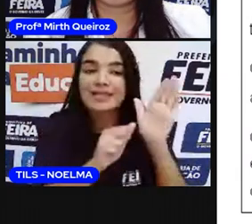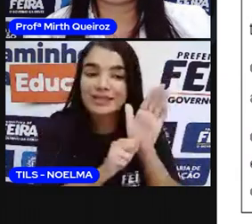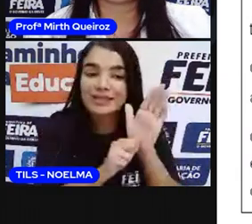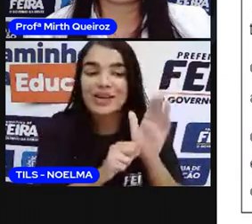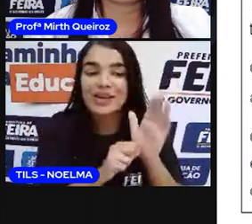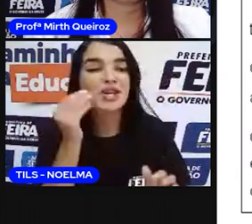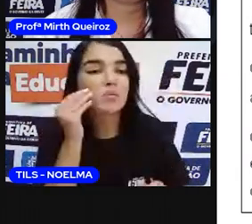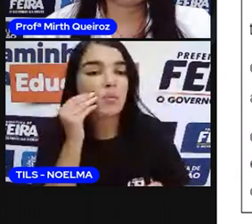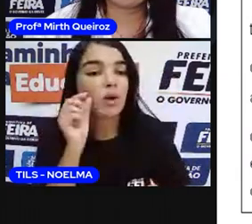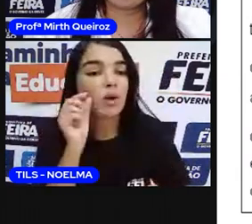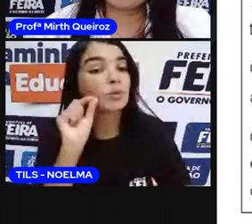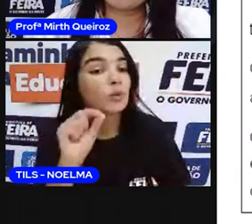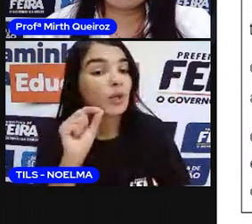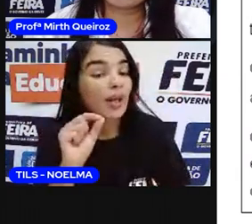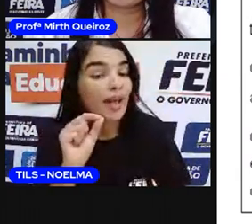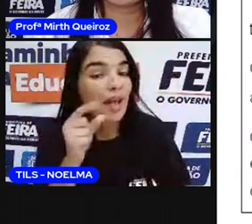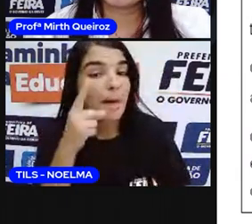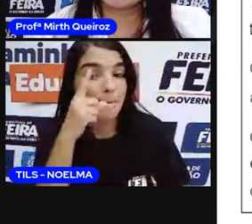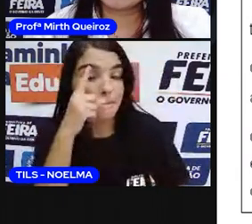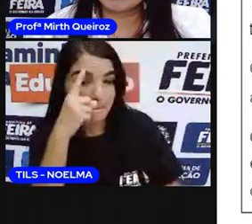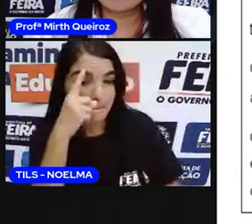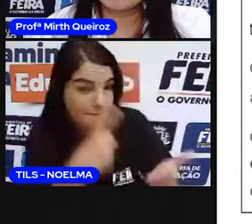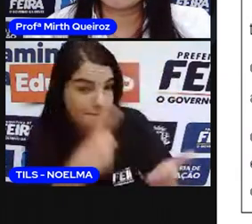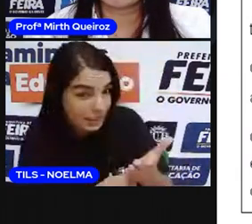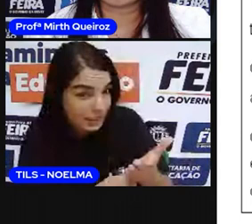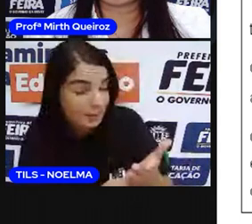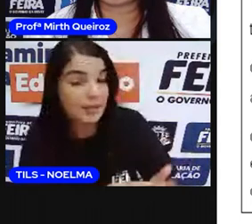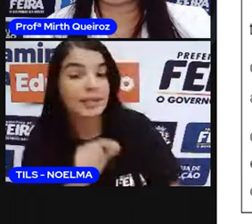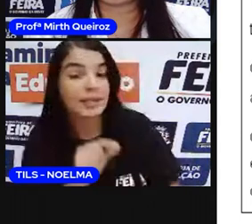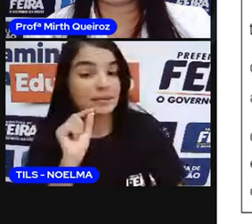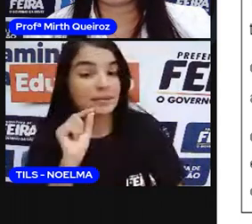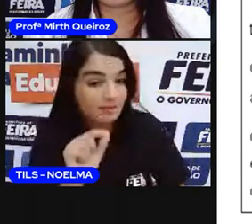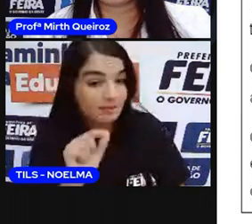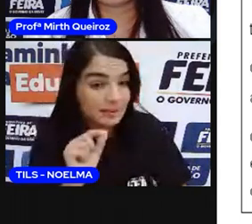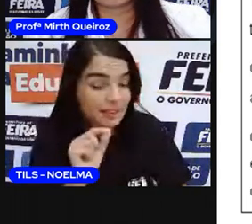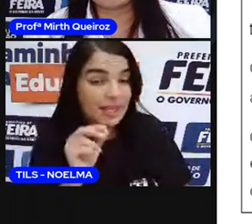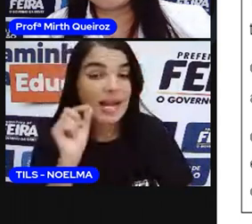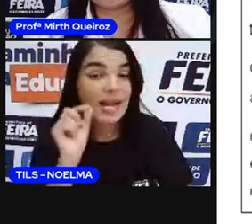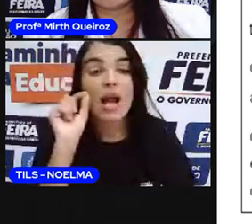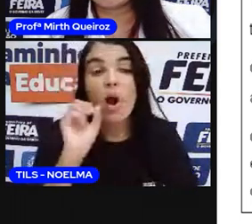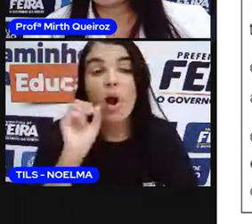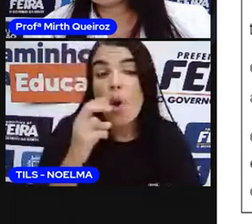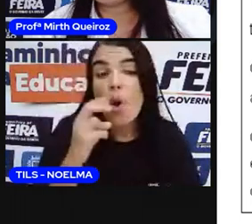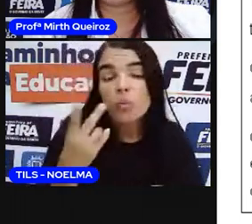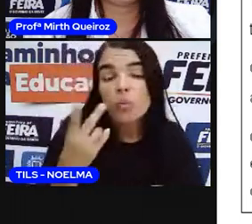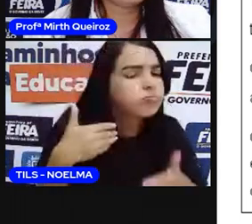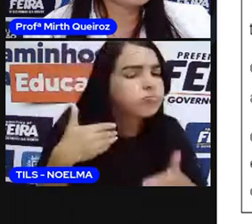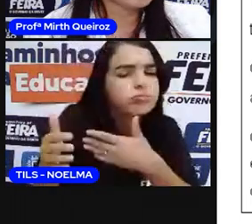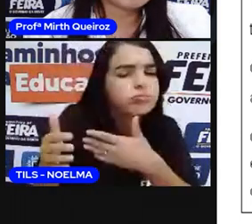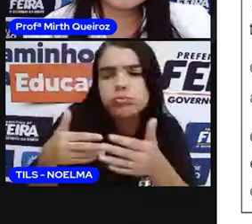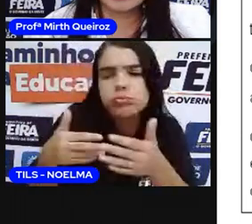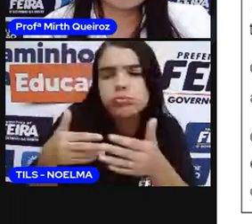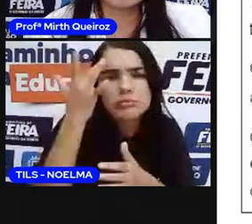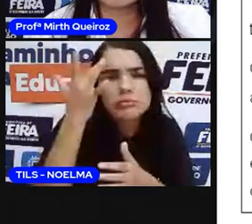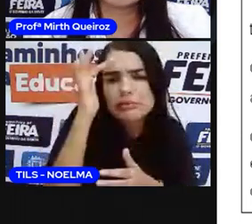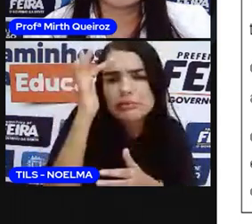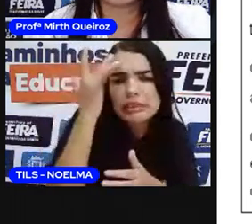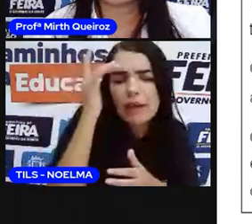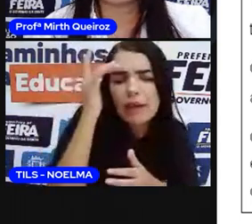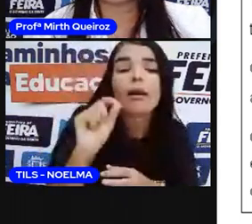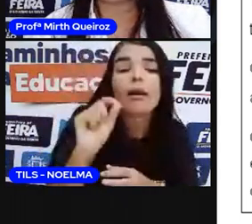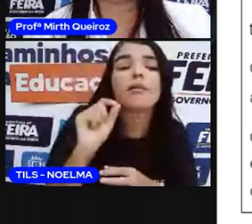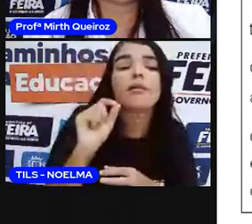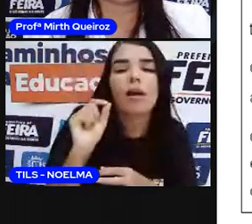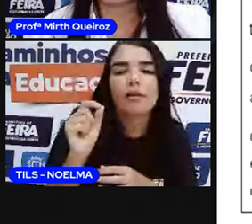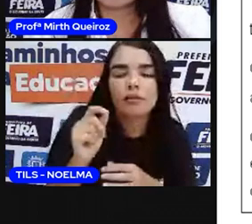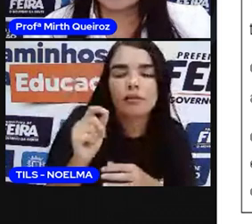eles podem ser definidos quando ele determina quem é o substantivo. Ou indefinidos quando não se sabe quem é